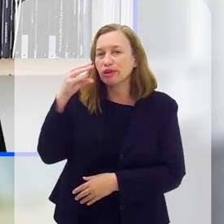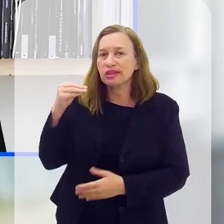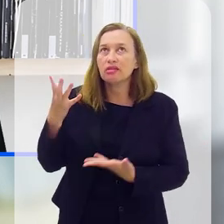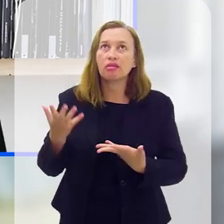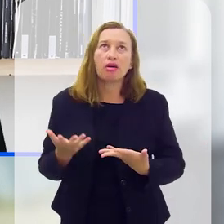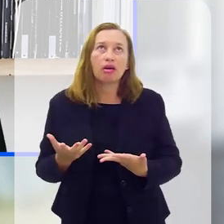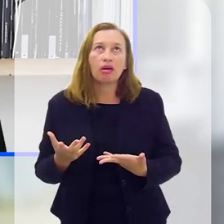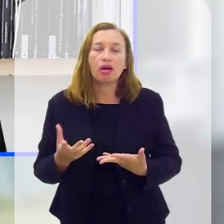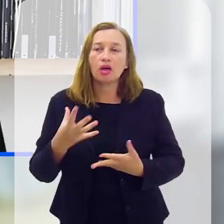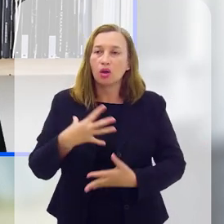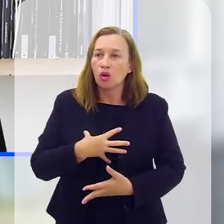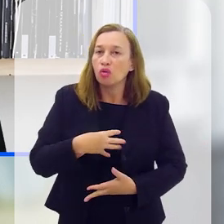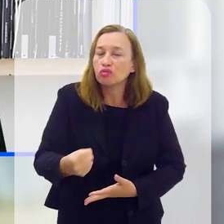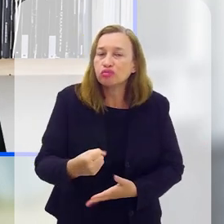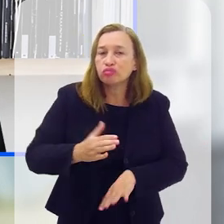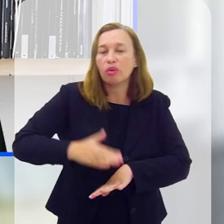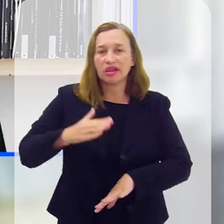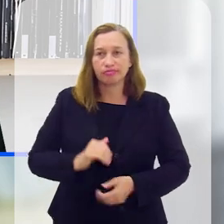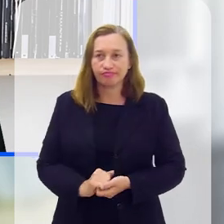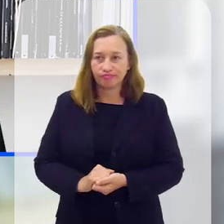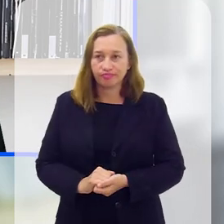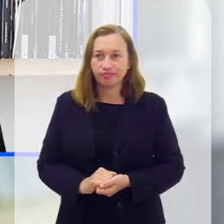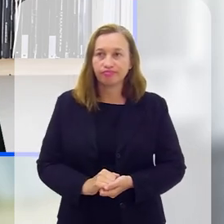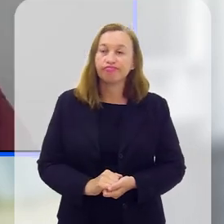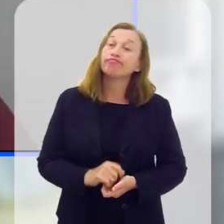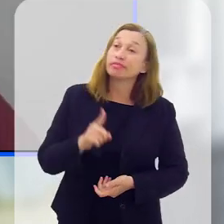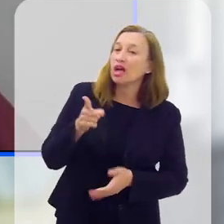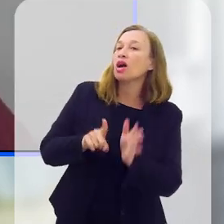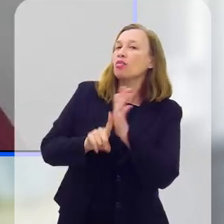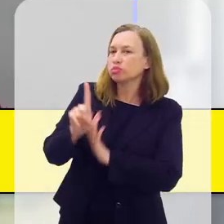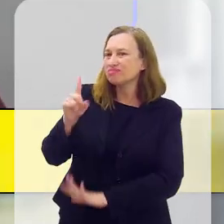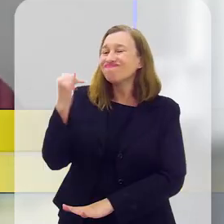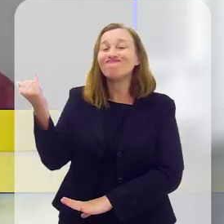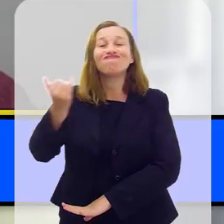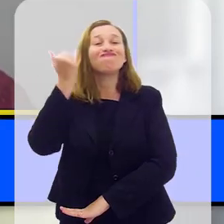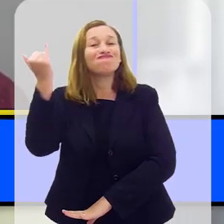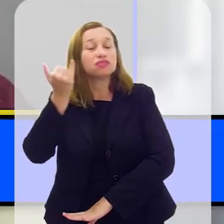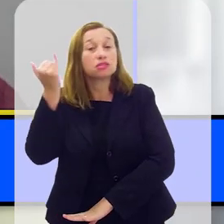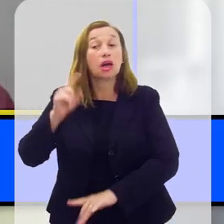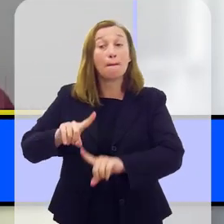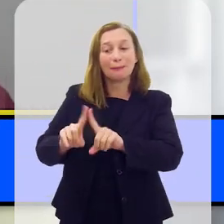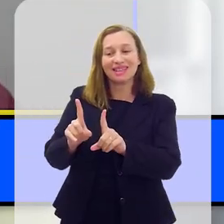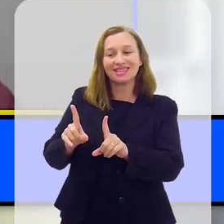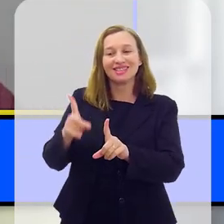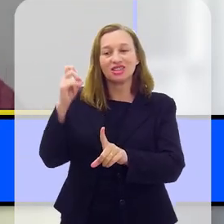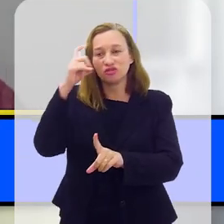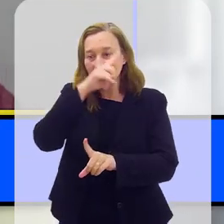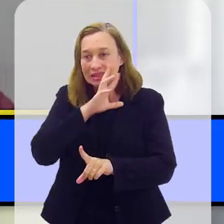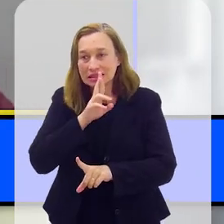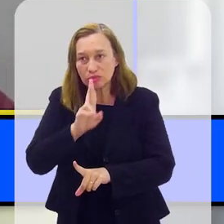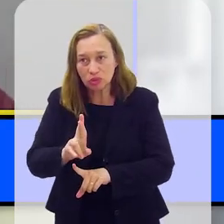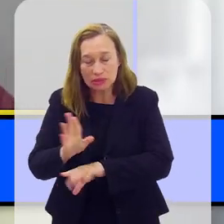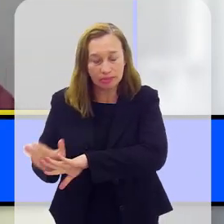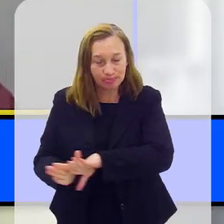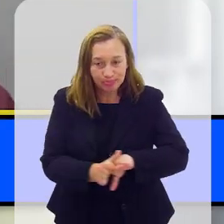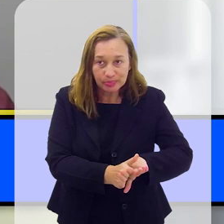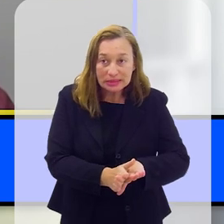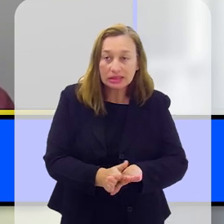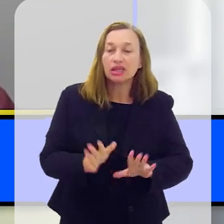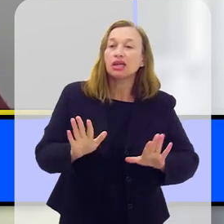adolescentes, têm cometido mais suicídios? Bom, essa é uma pergunta importante, porém complexa. Por falar em